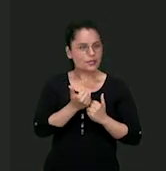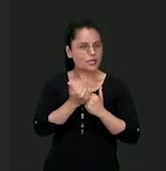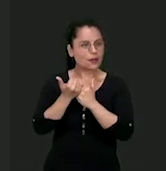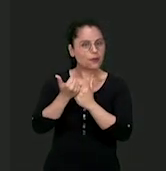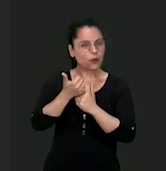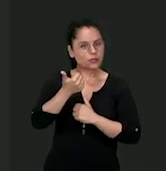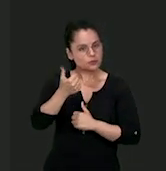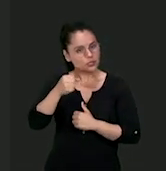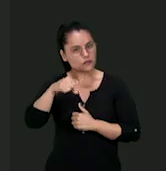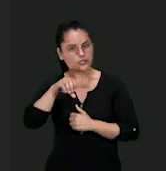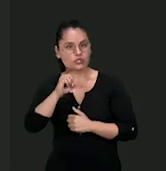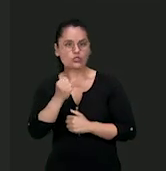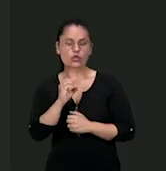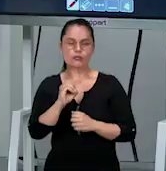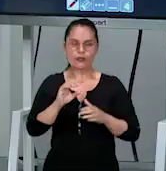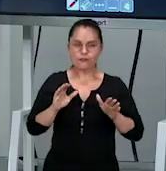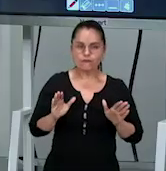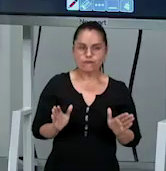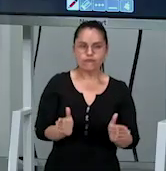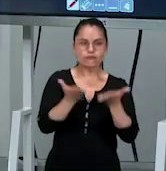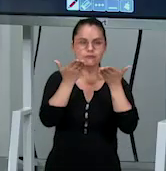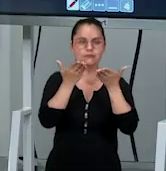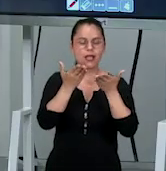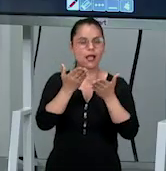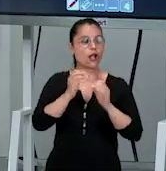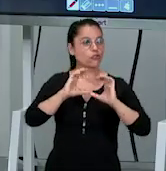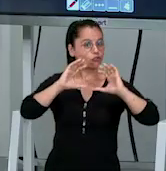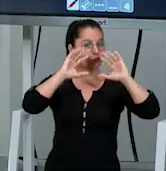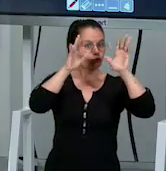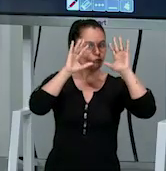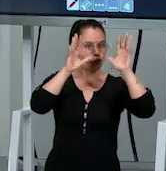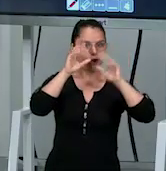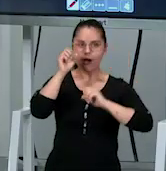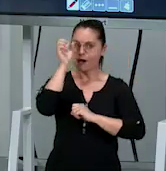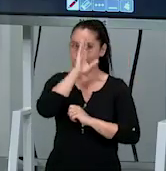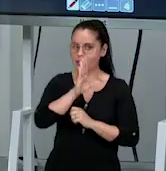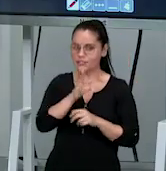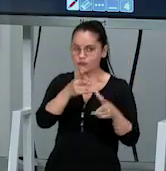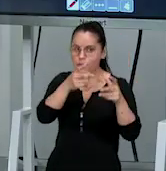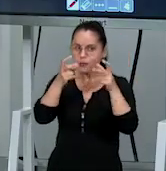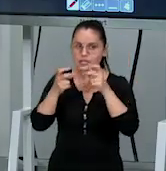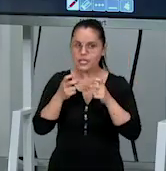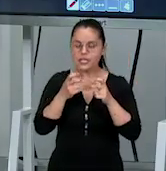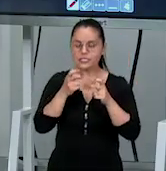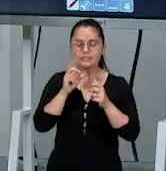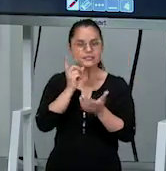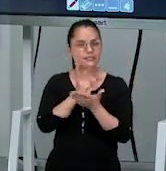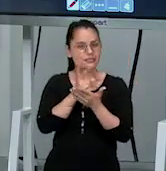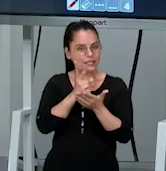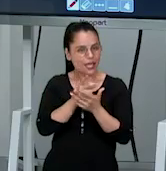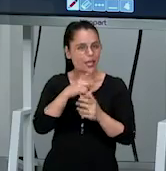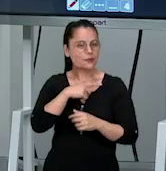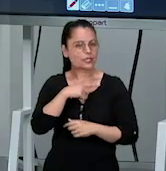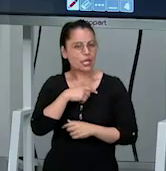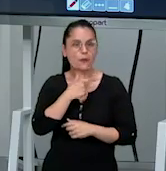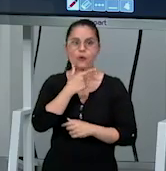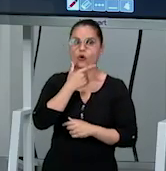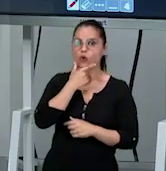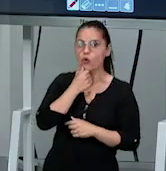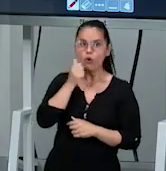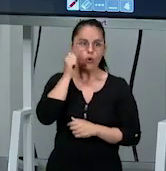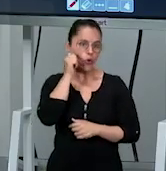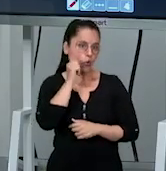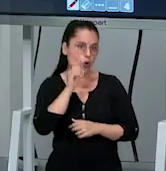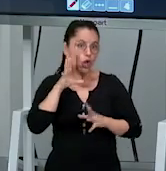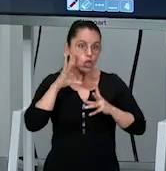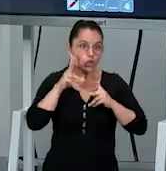1980 e deu uma alavancada no vôlei brasileiro. Se vocês forem perceber, todo jogo da seleção brasileira, seja masculina ou feminina, está